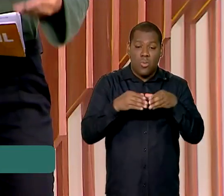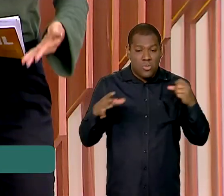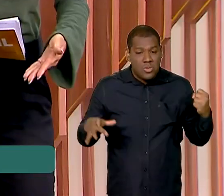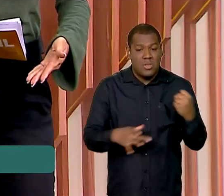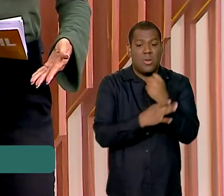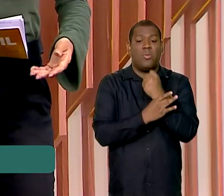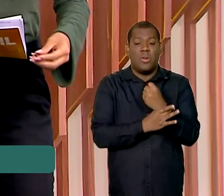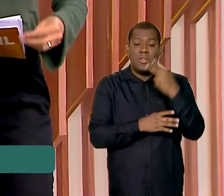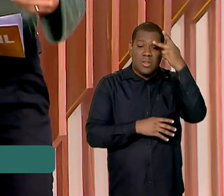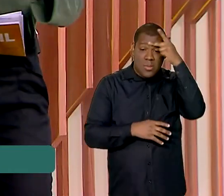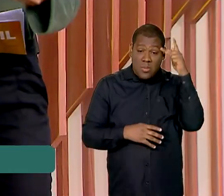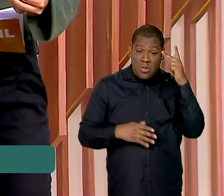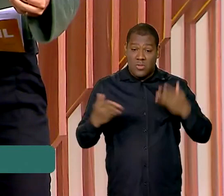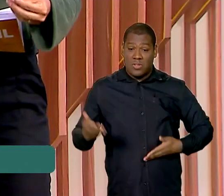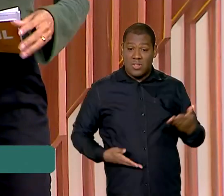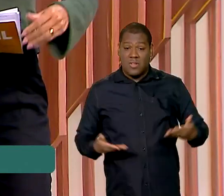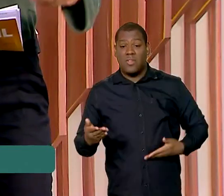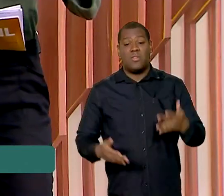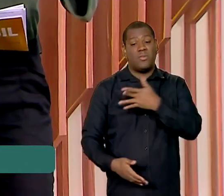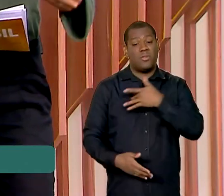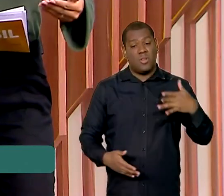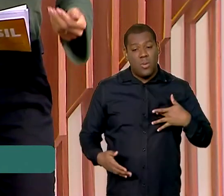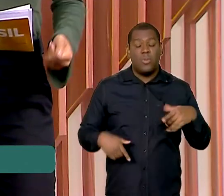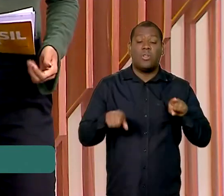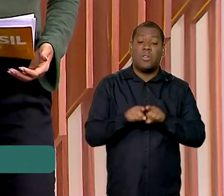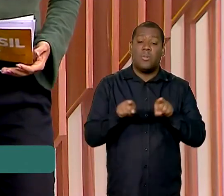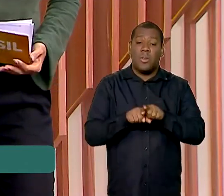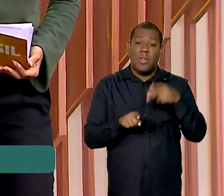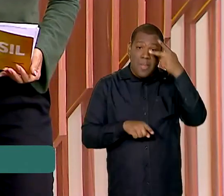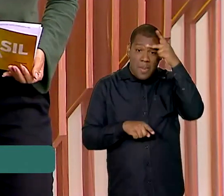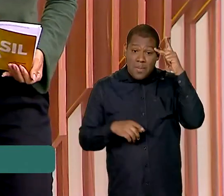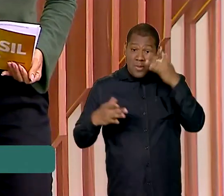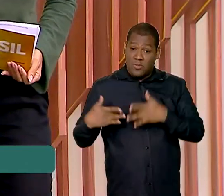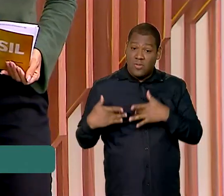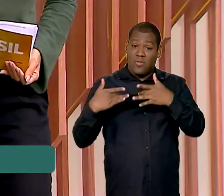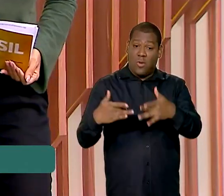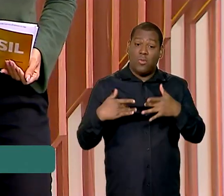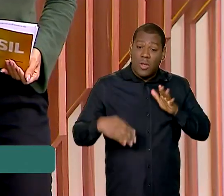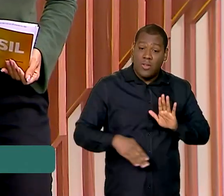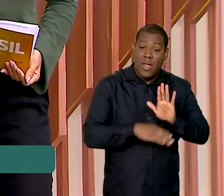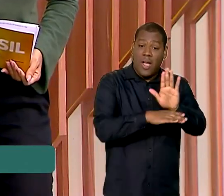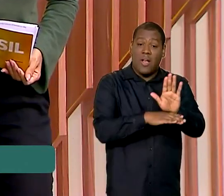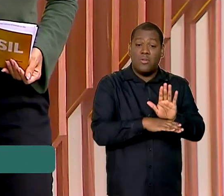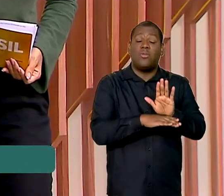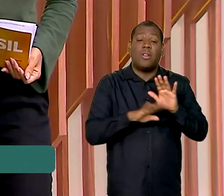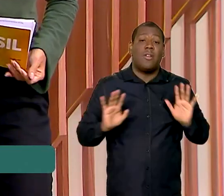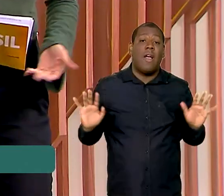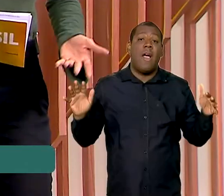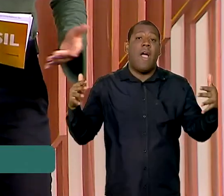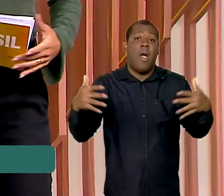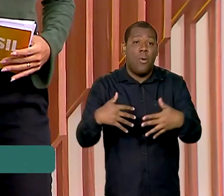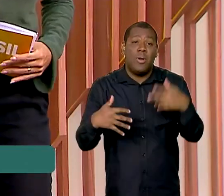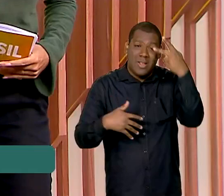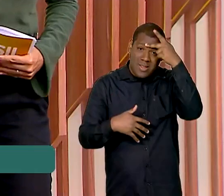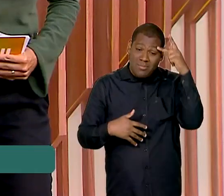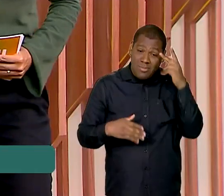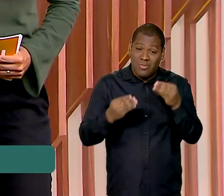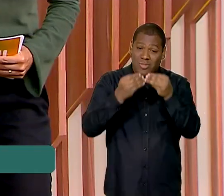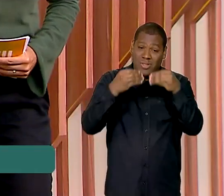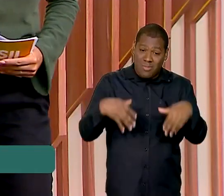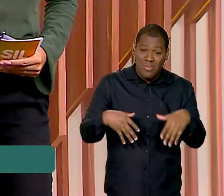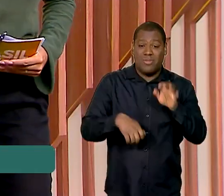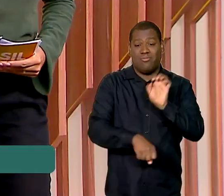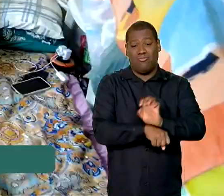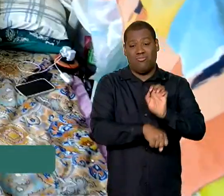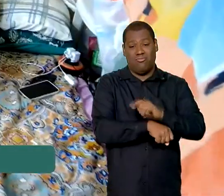dos agentes de saúde e de voluntários que atuam para ajudar os desabrigados pelas fortes chuvas que atingem o Rio Grande